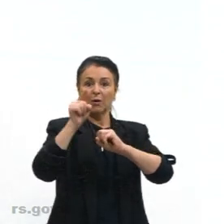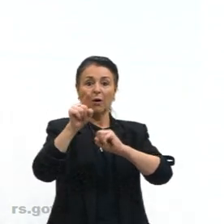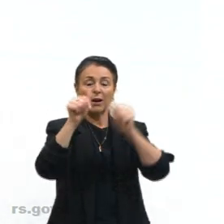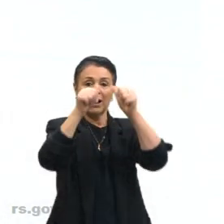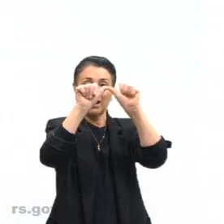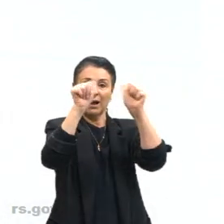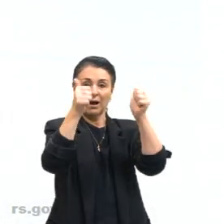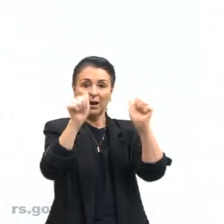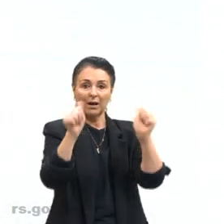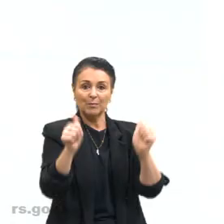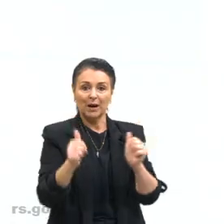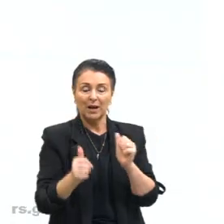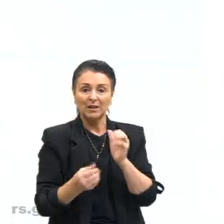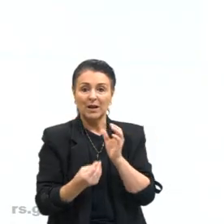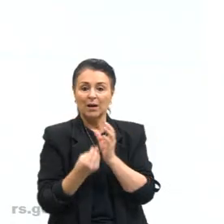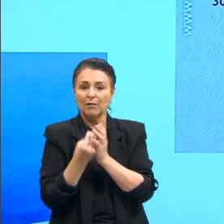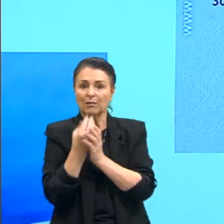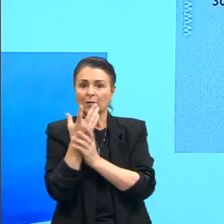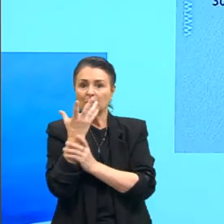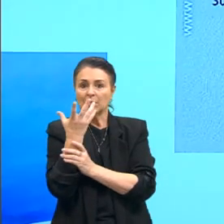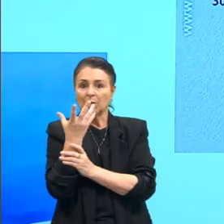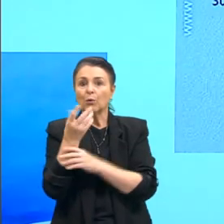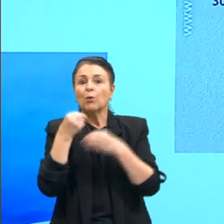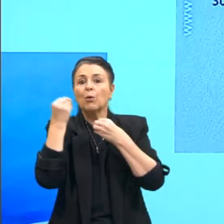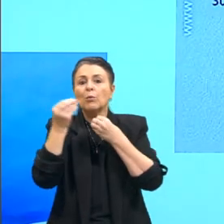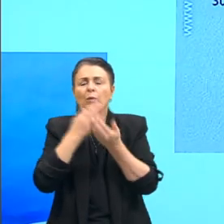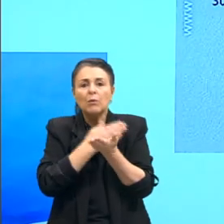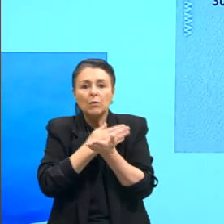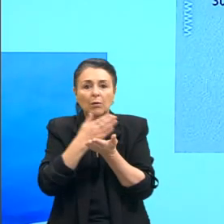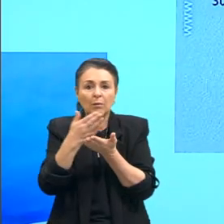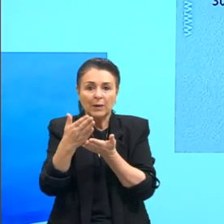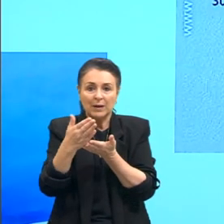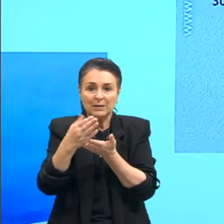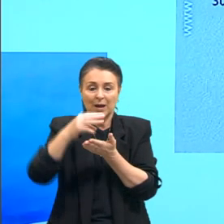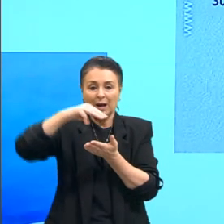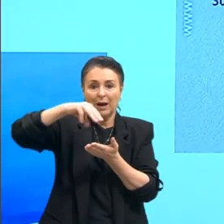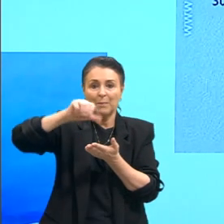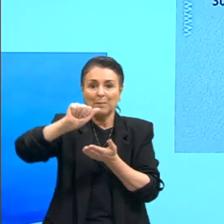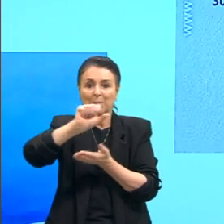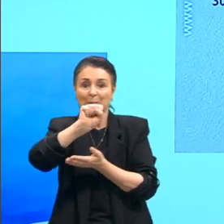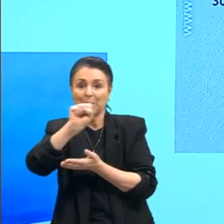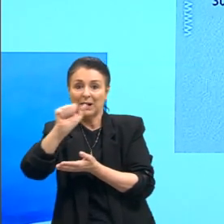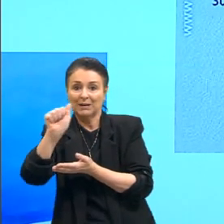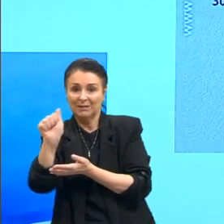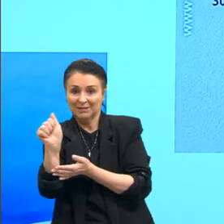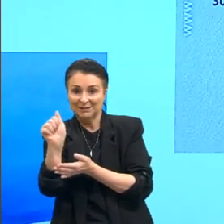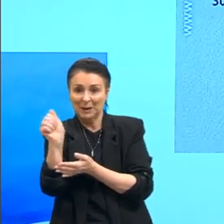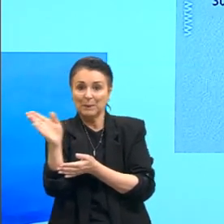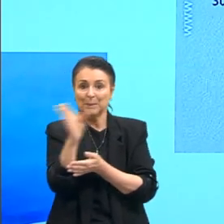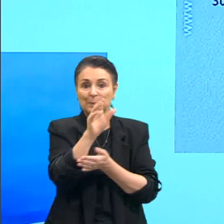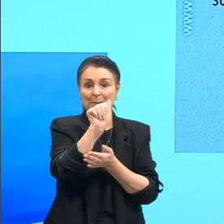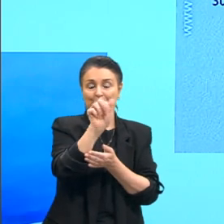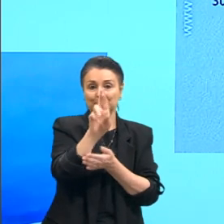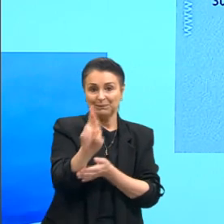dessas, da onde se forma, né, essas massas de ar, ó, né, né,